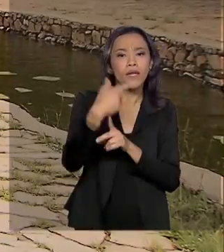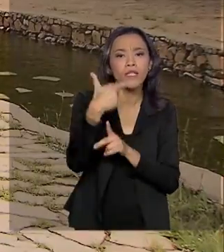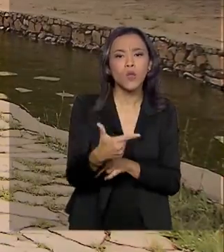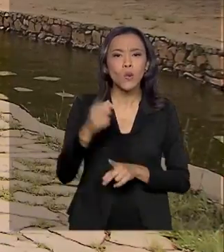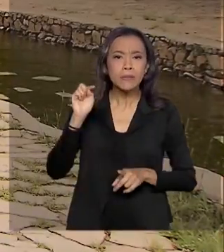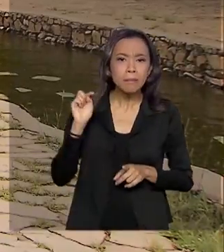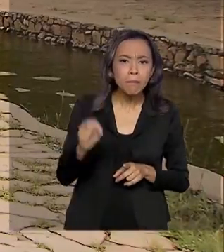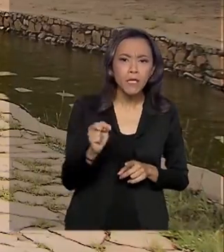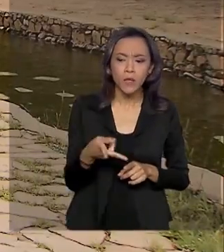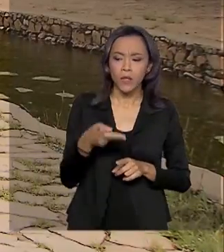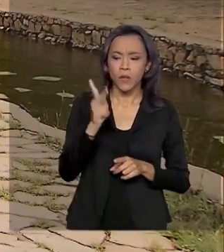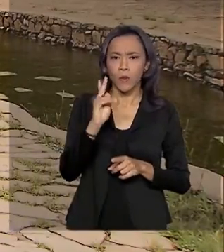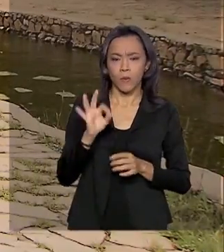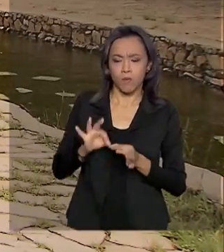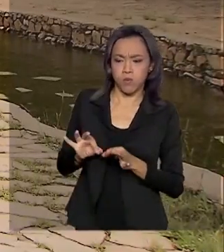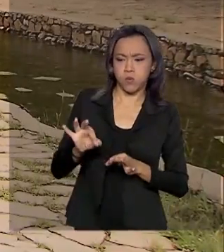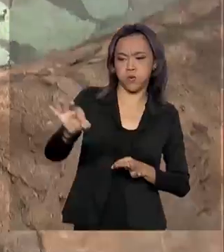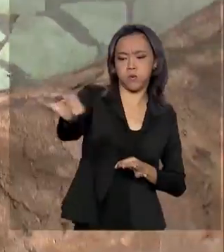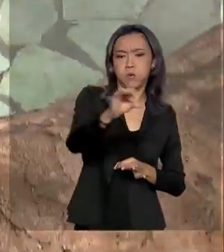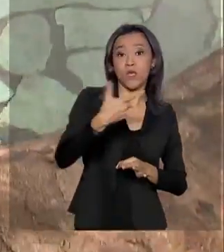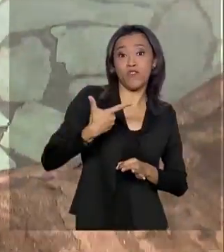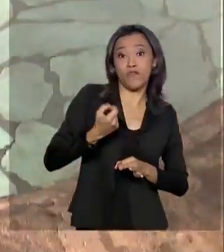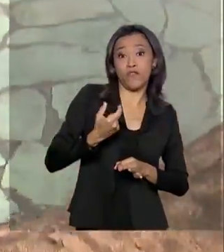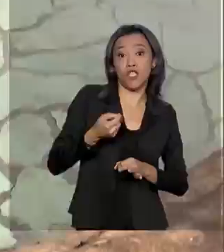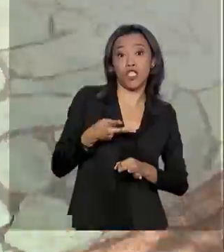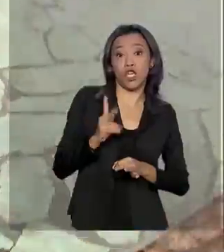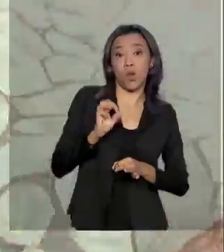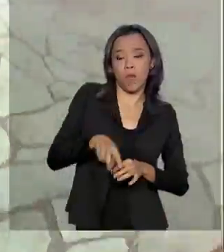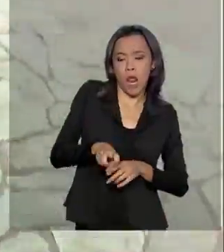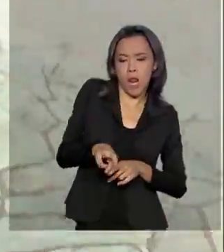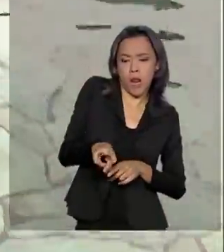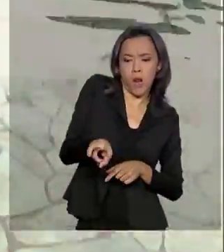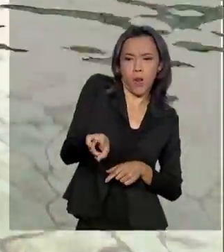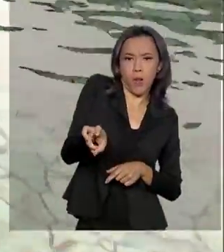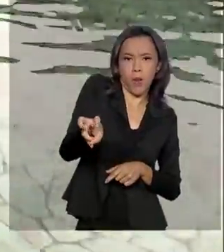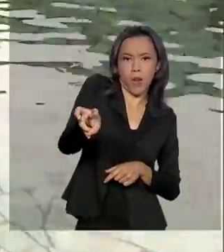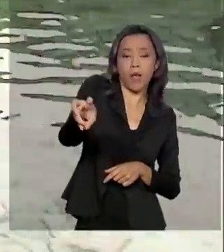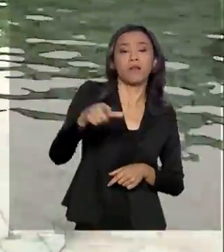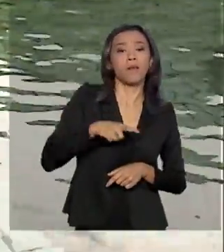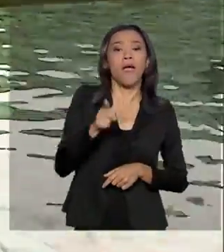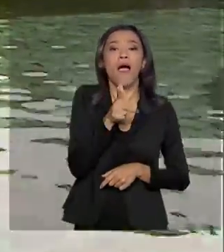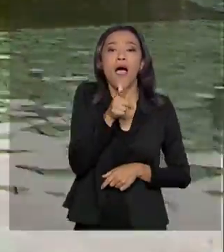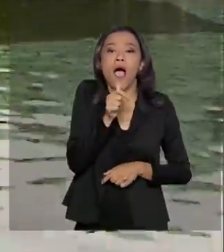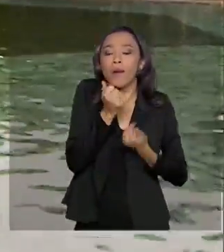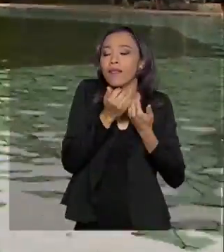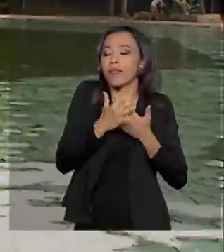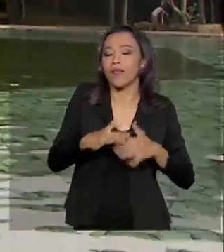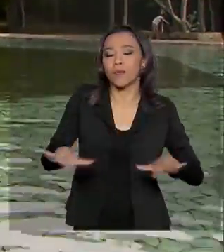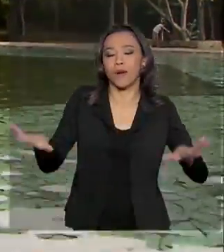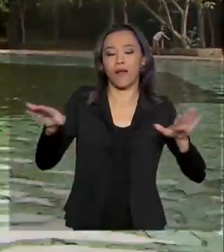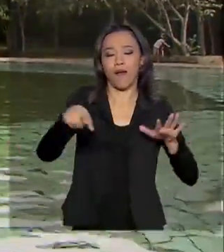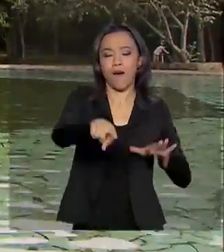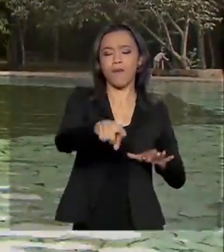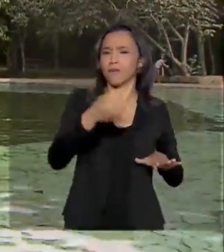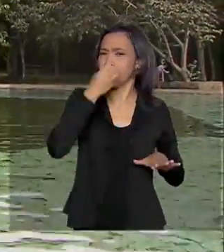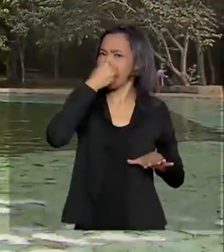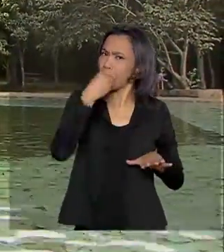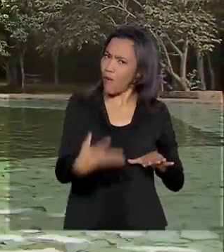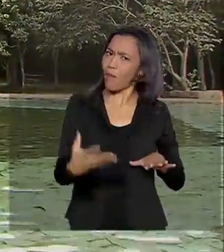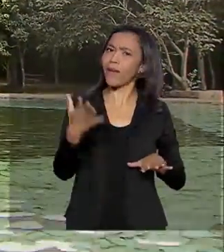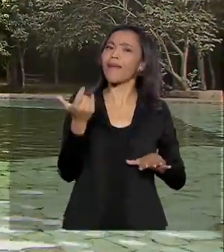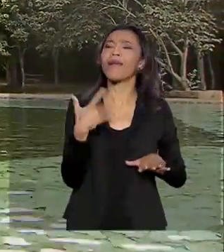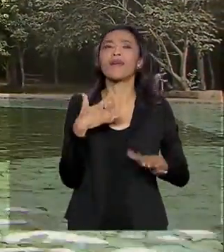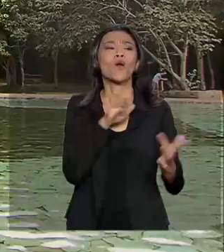e cerca de 20 quilômetros de trilhas, além de piscinas com águas naturais. Uma boa opção para quem busca maior